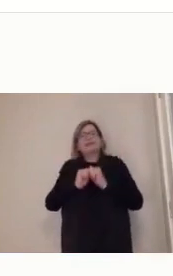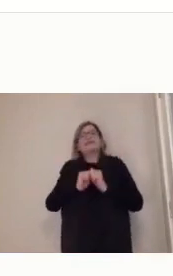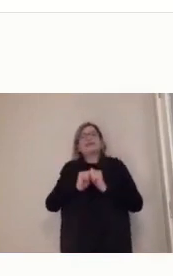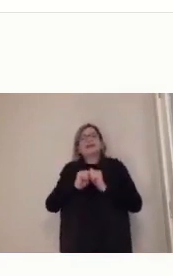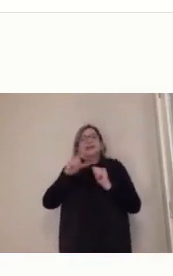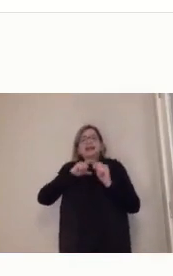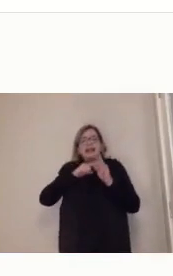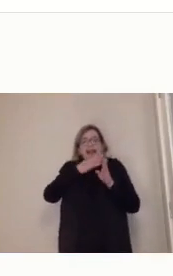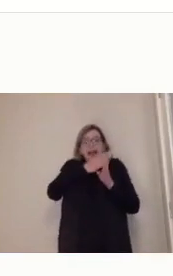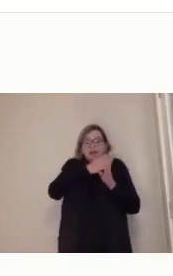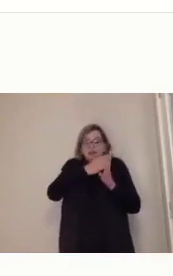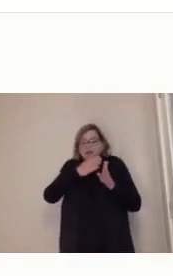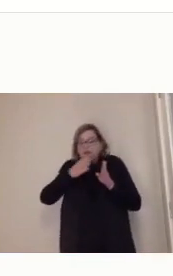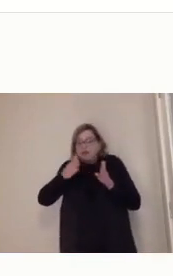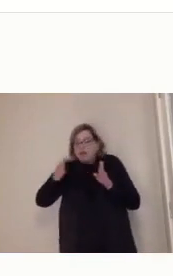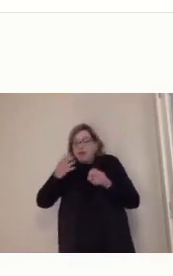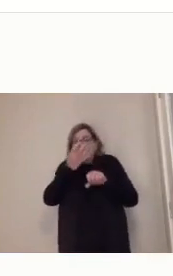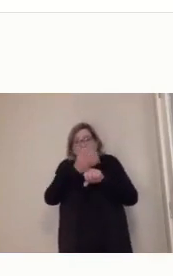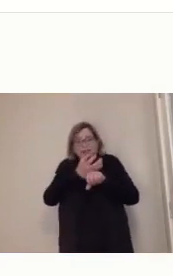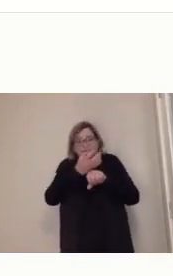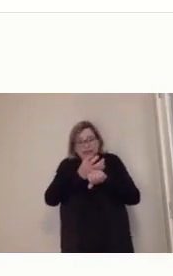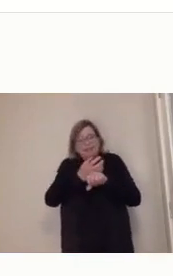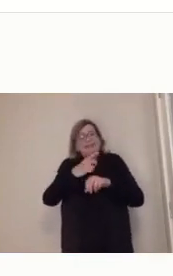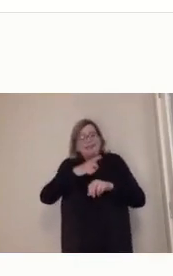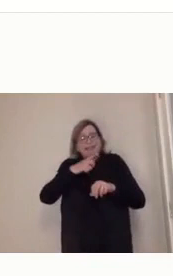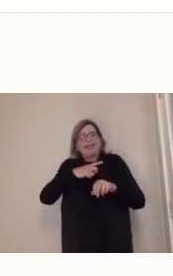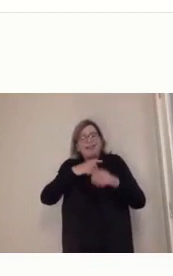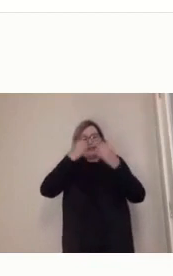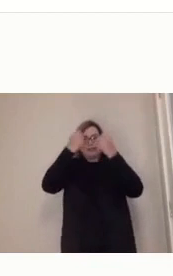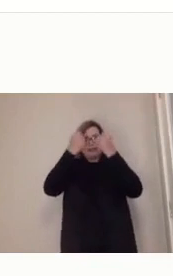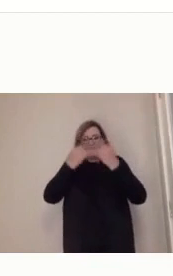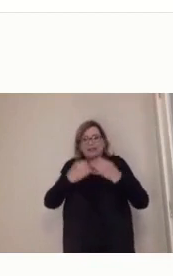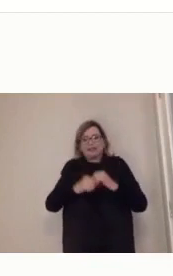as universidades abertas, né? Que são...